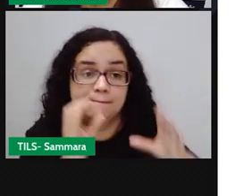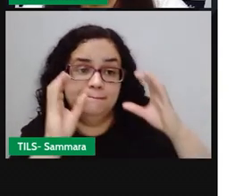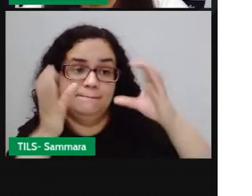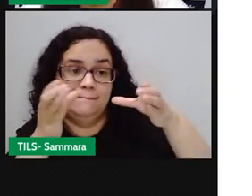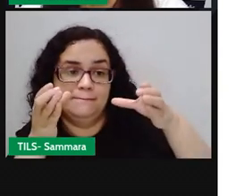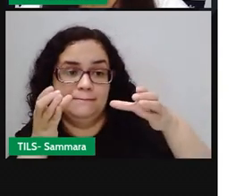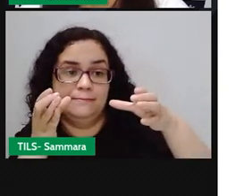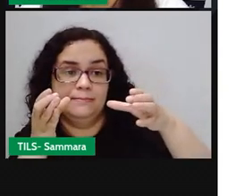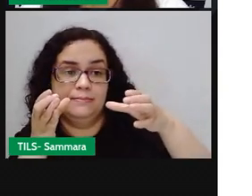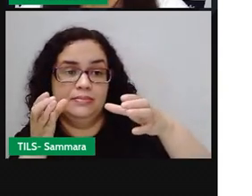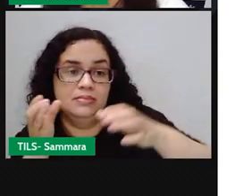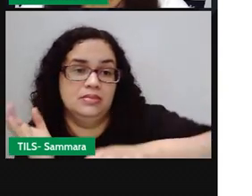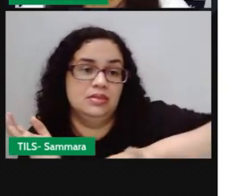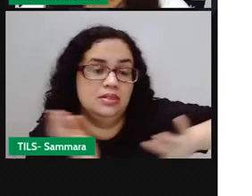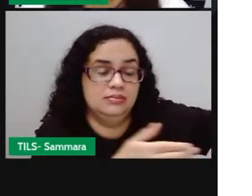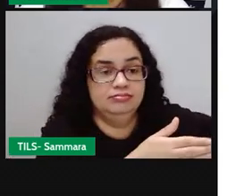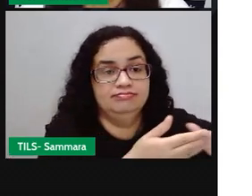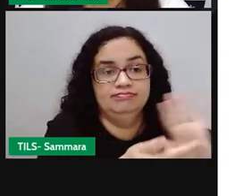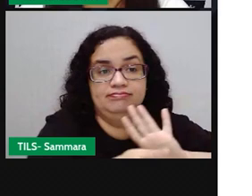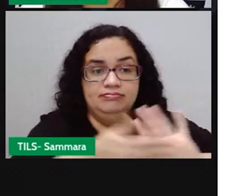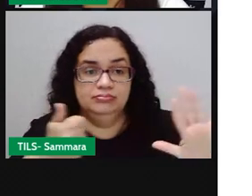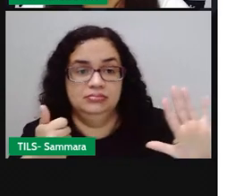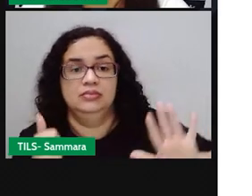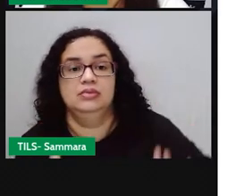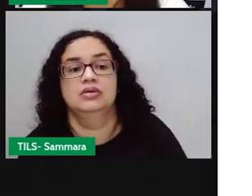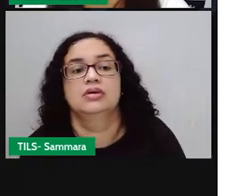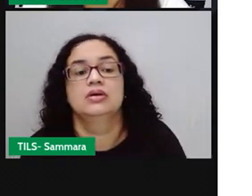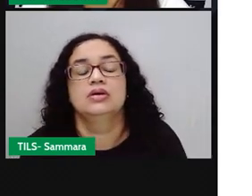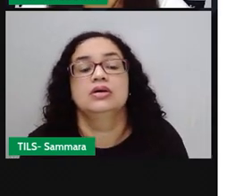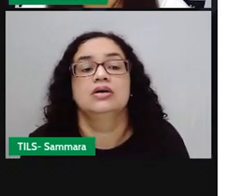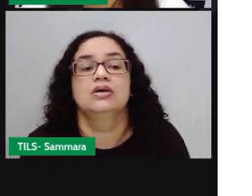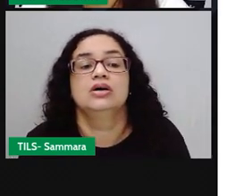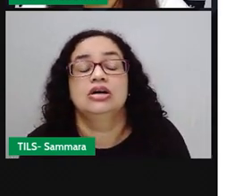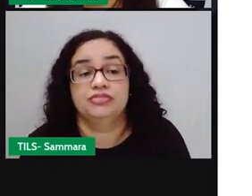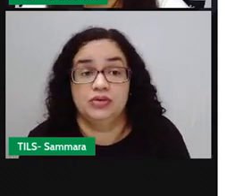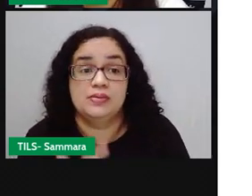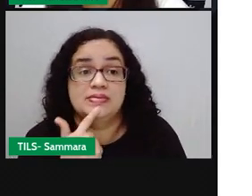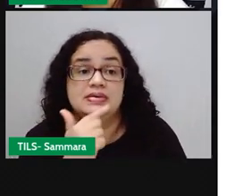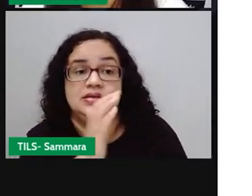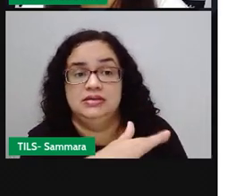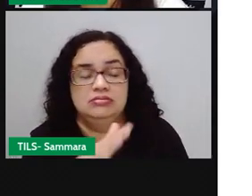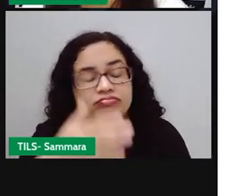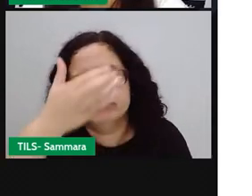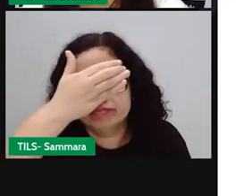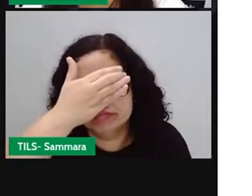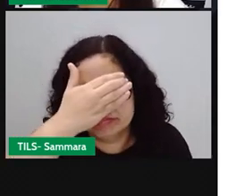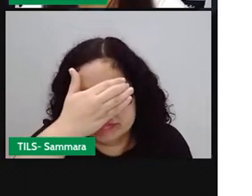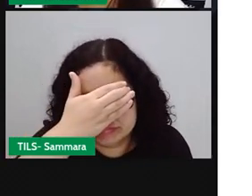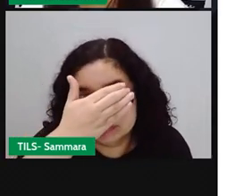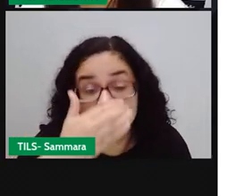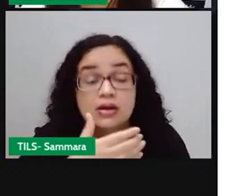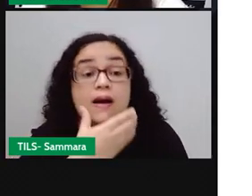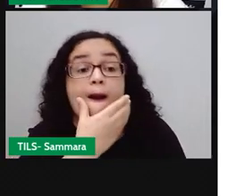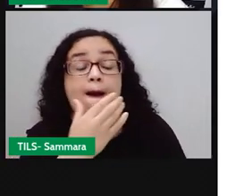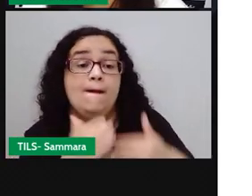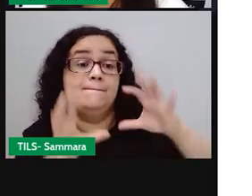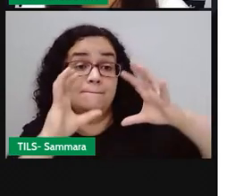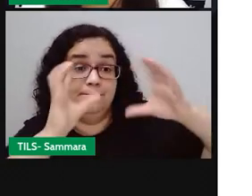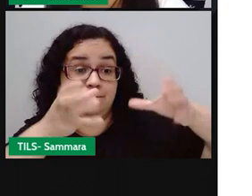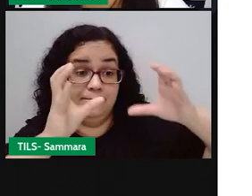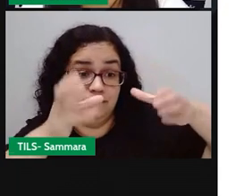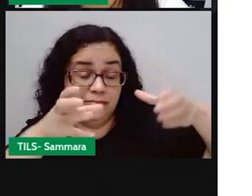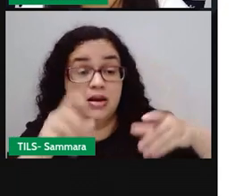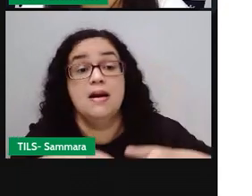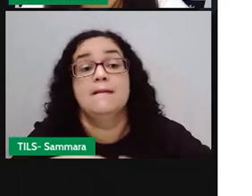bola em mãos é eliminado. Então, fica uma criança vendada, sem ver por onde a bola está passando,